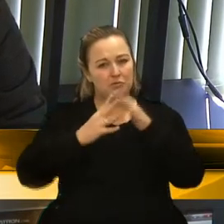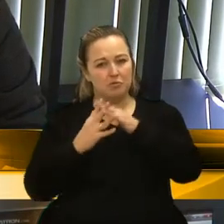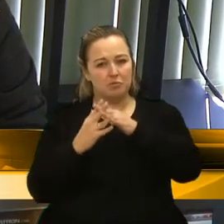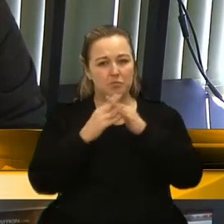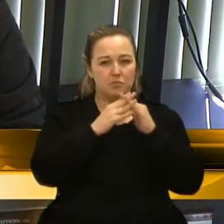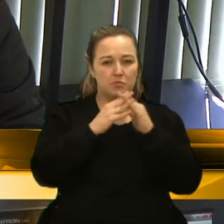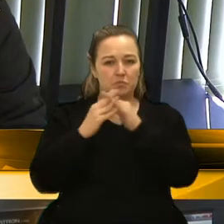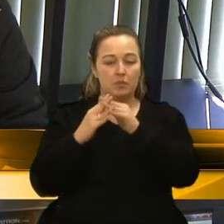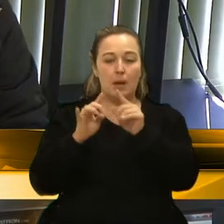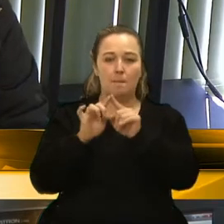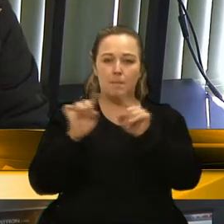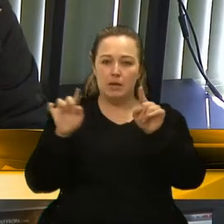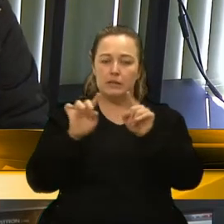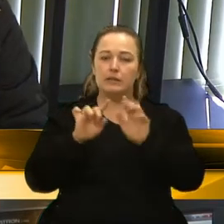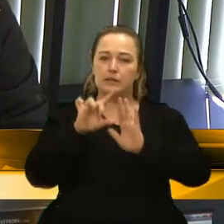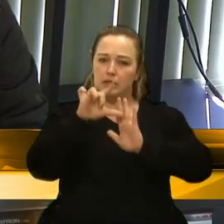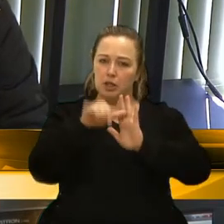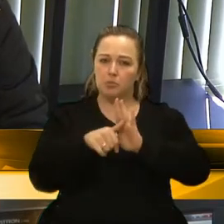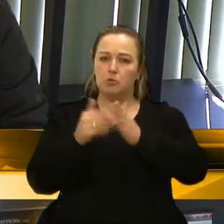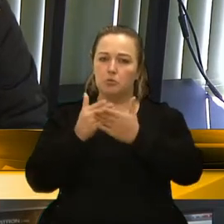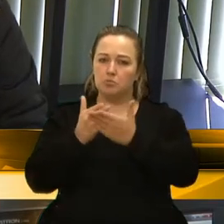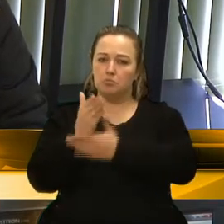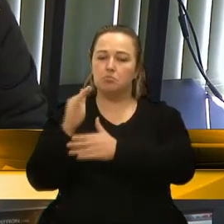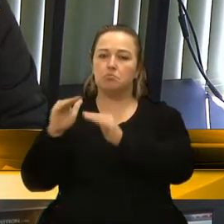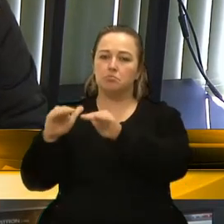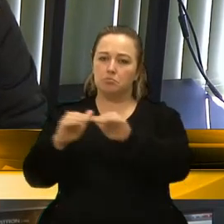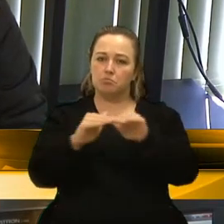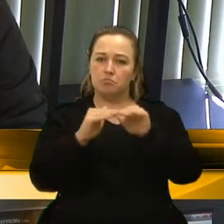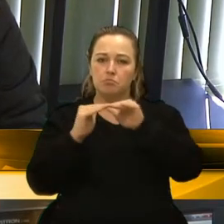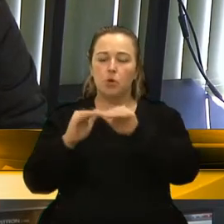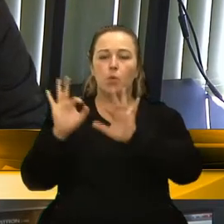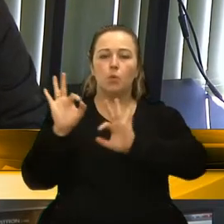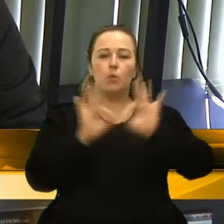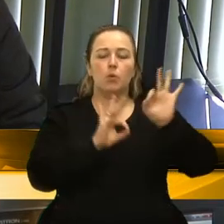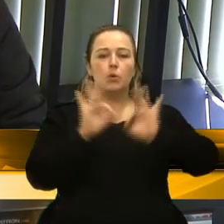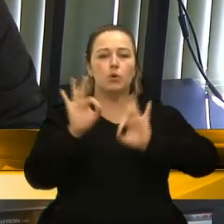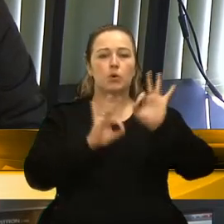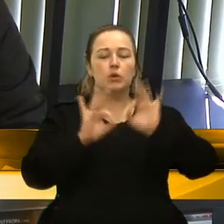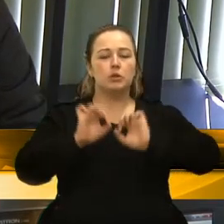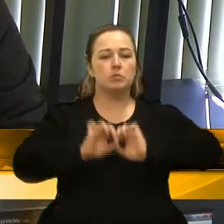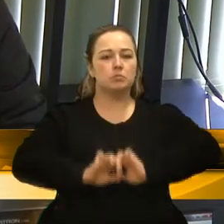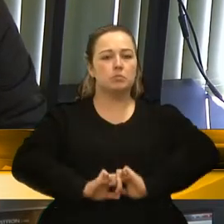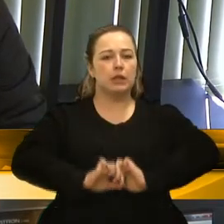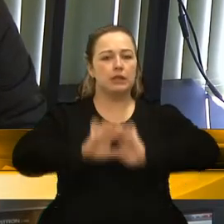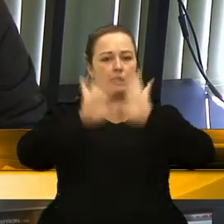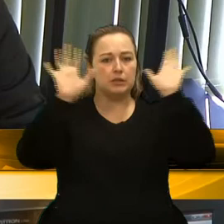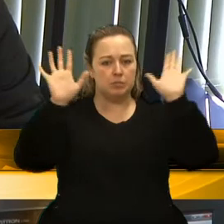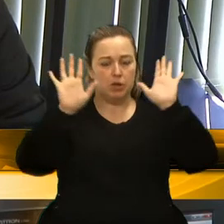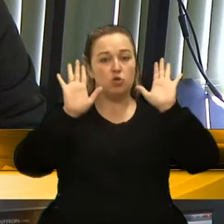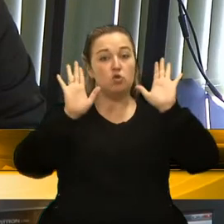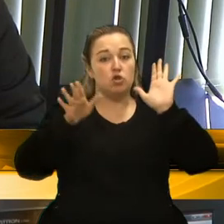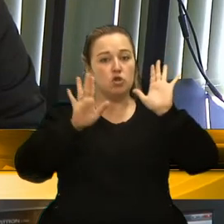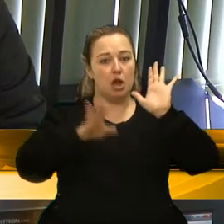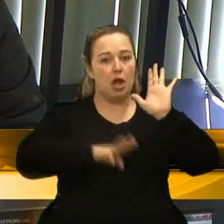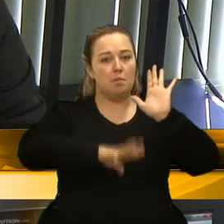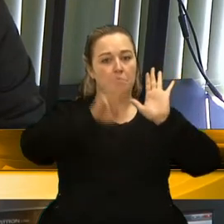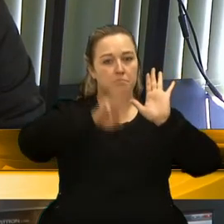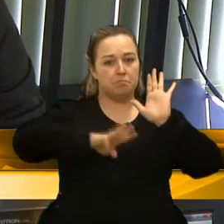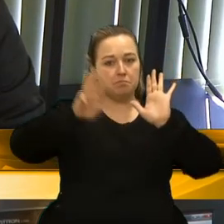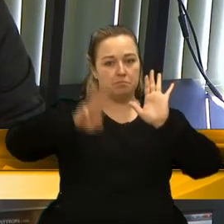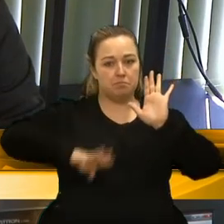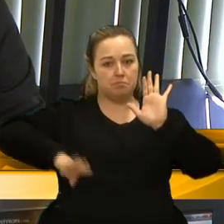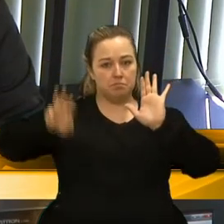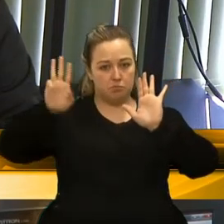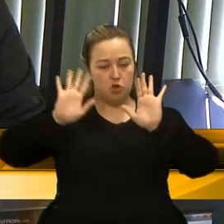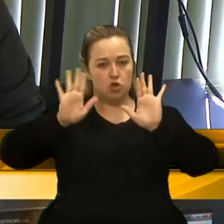unânime, montamos uma nota de esclarecimento para toda a população, que já está sendo divulgada no site da Câmara, e retiramos